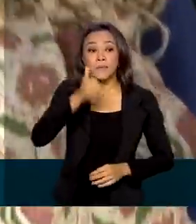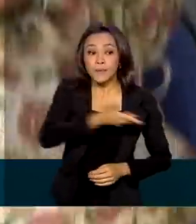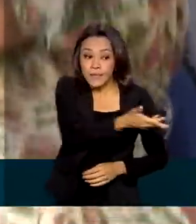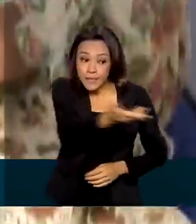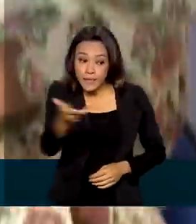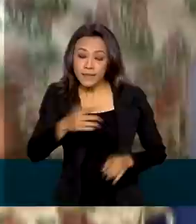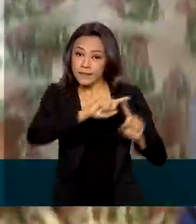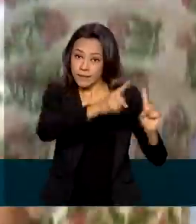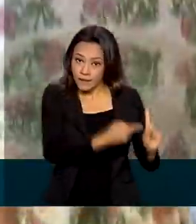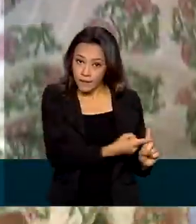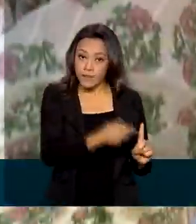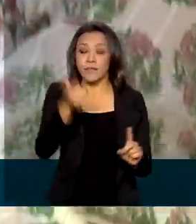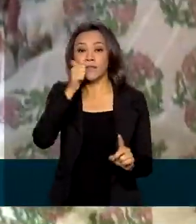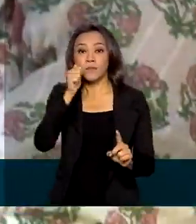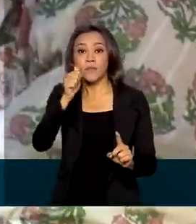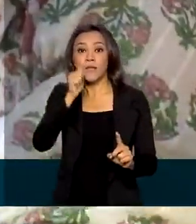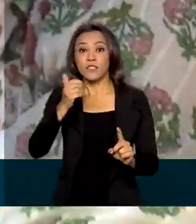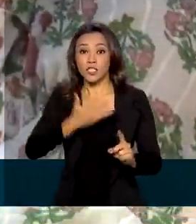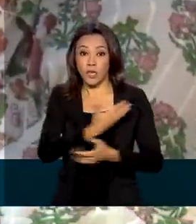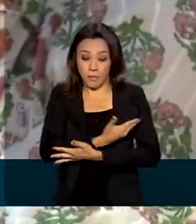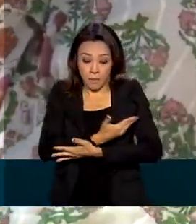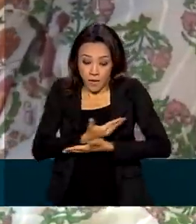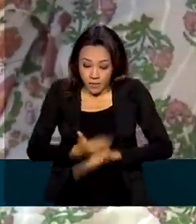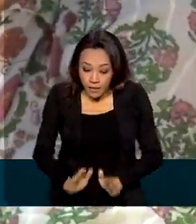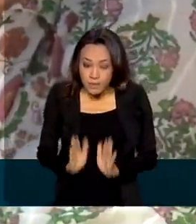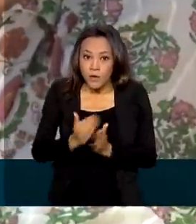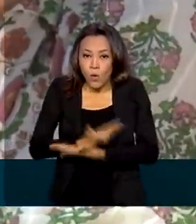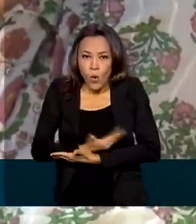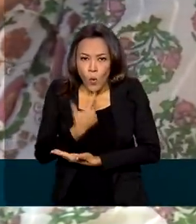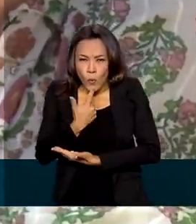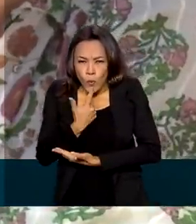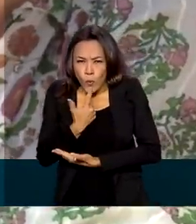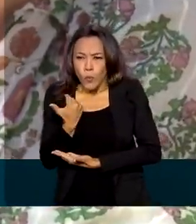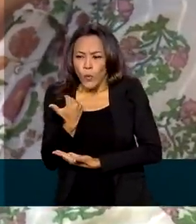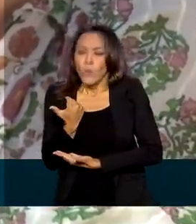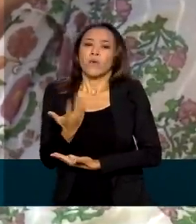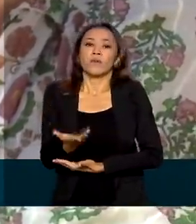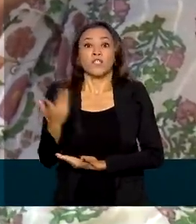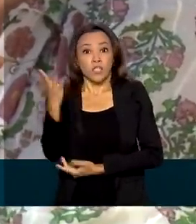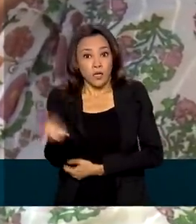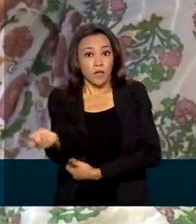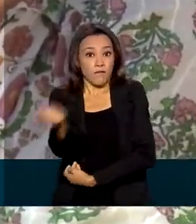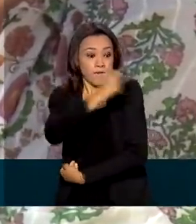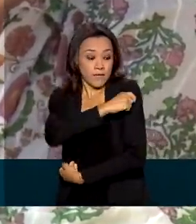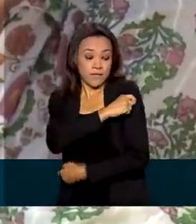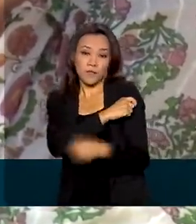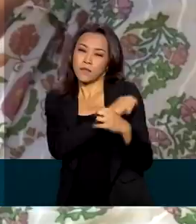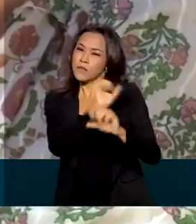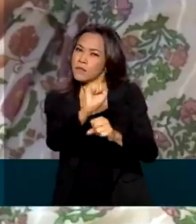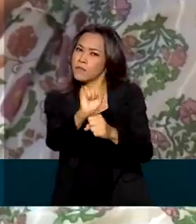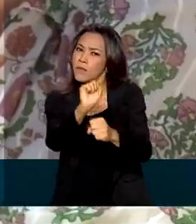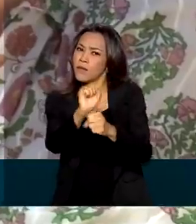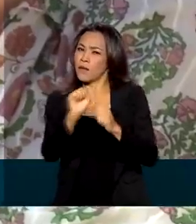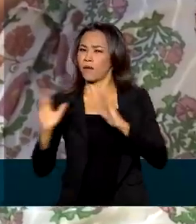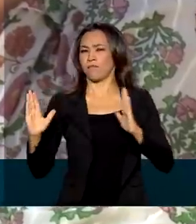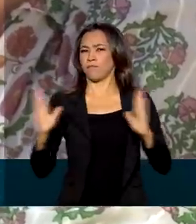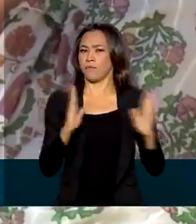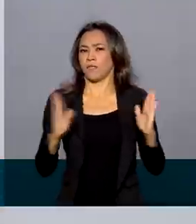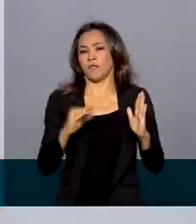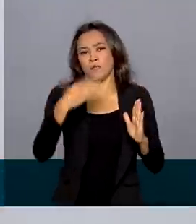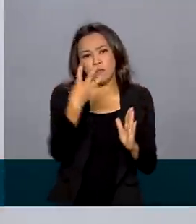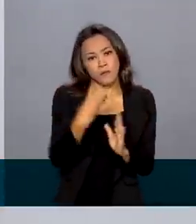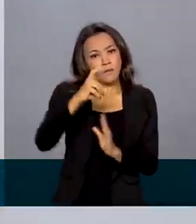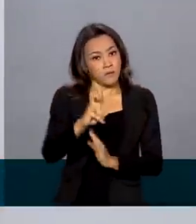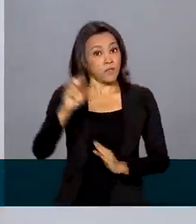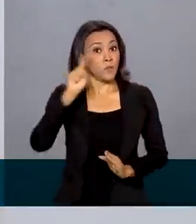tiveram bebê e que tomaram a primeira dose da AstraZeneca contra a Covid-19 devem aguardar pelo menos 45